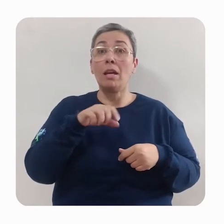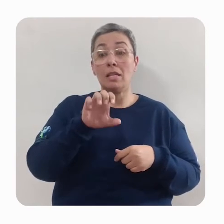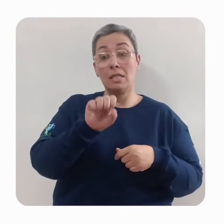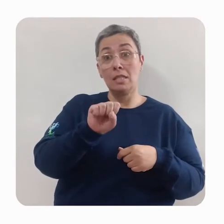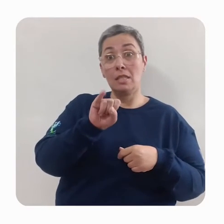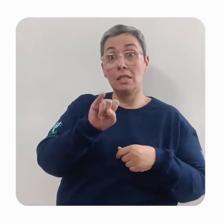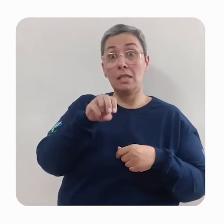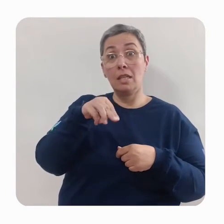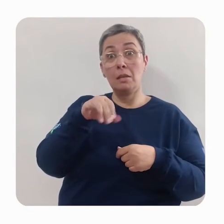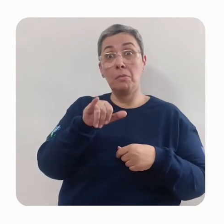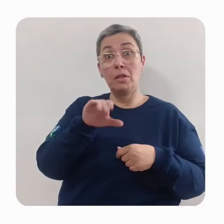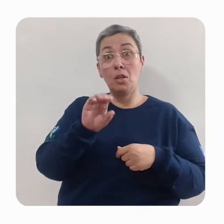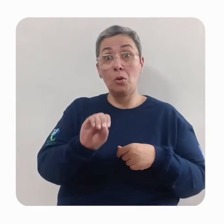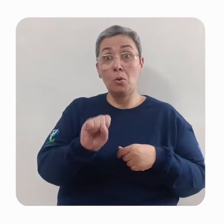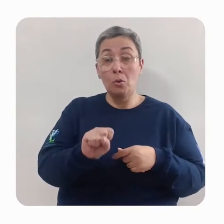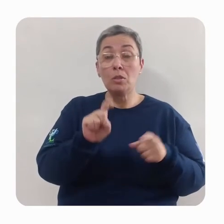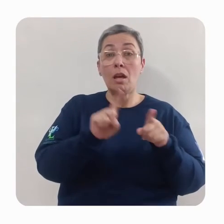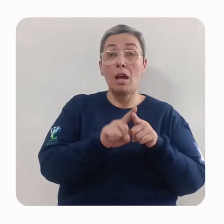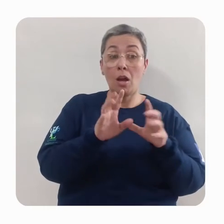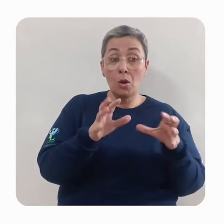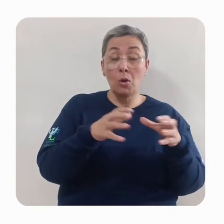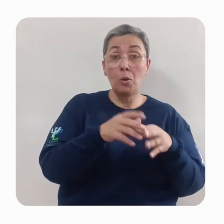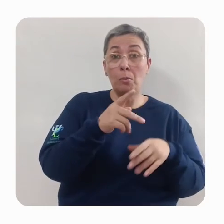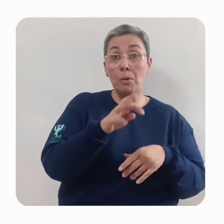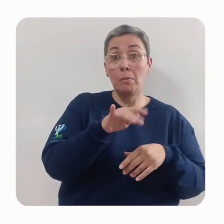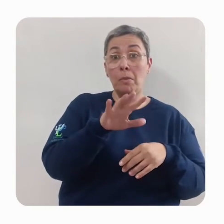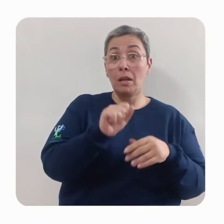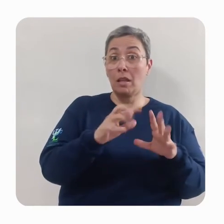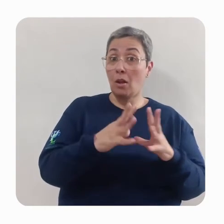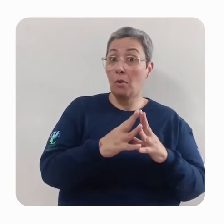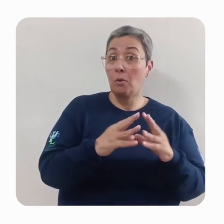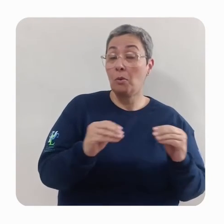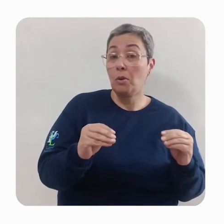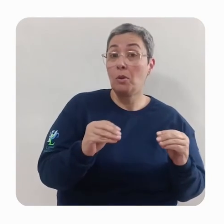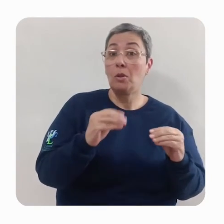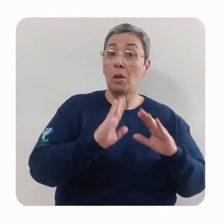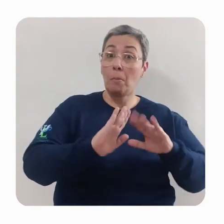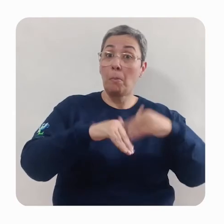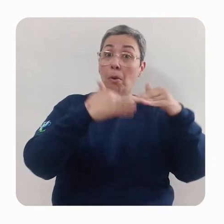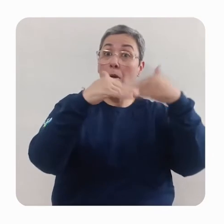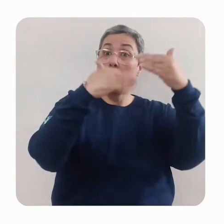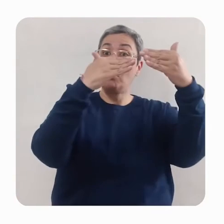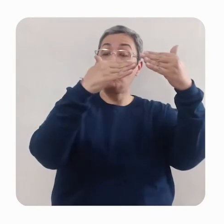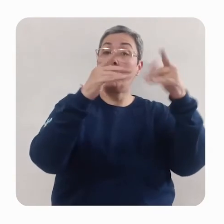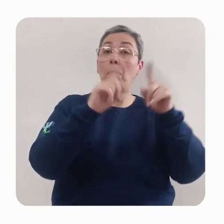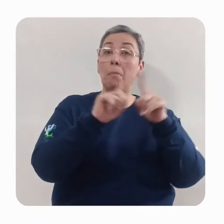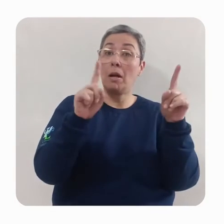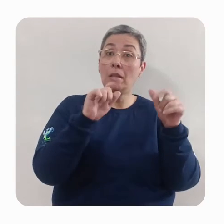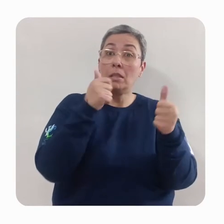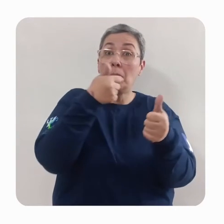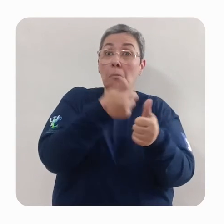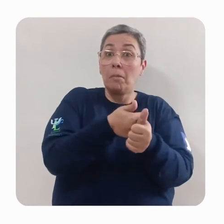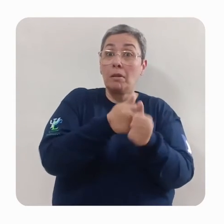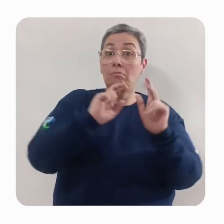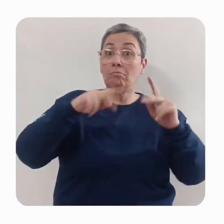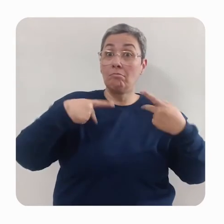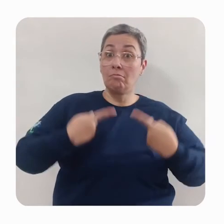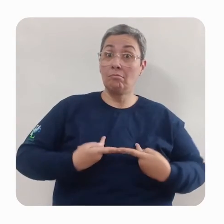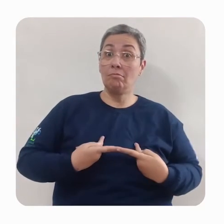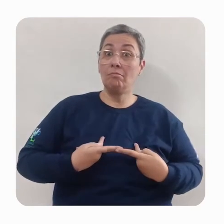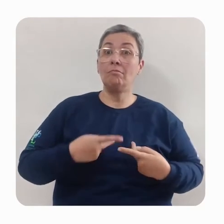Estão num grupo dos primatas atuais e extintos, evolutivamente mais próximos dos seres humanos.